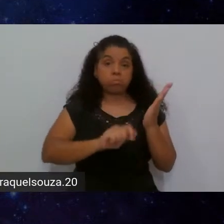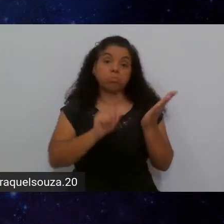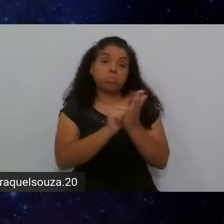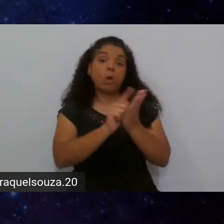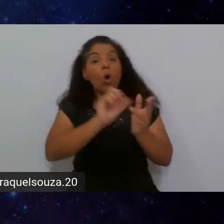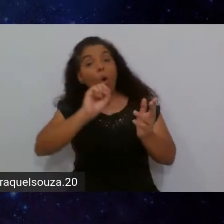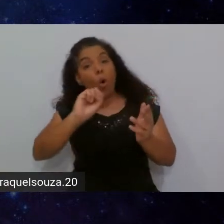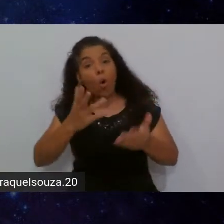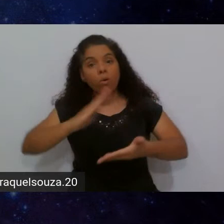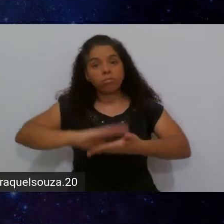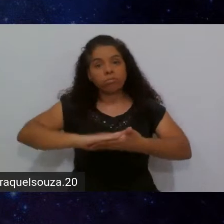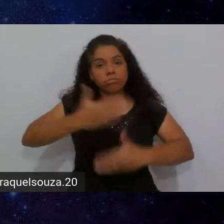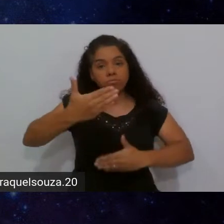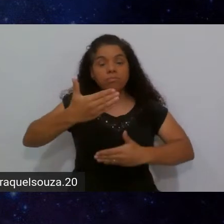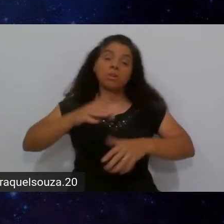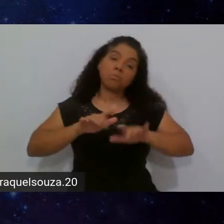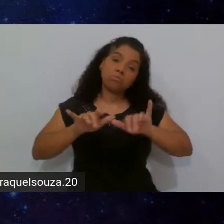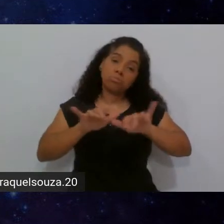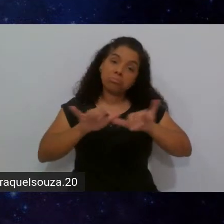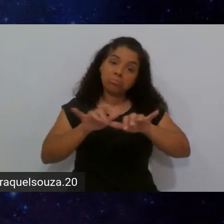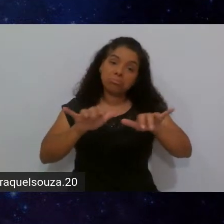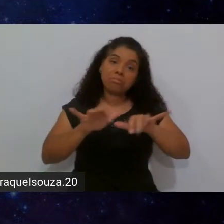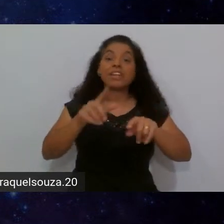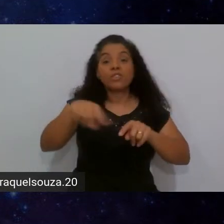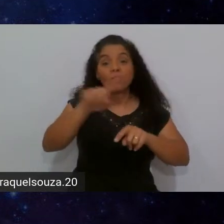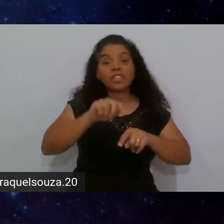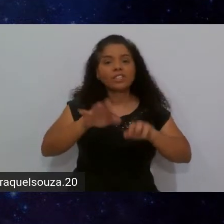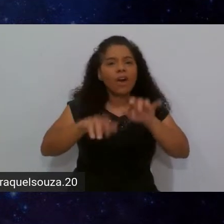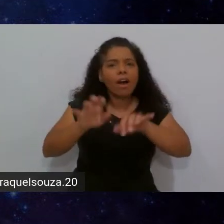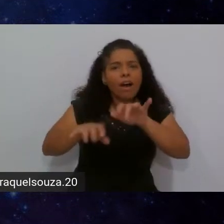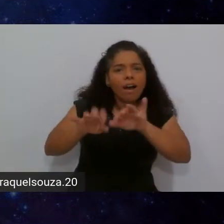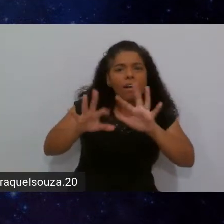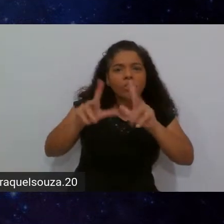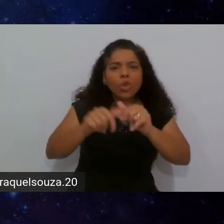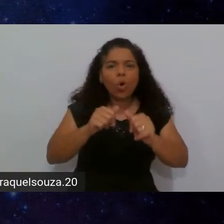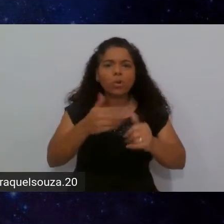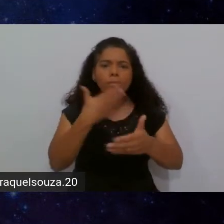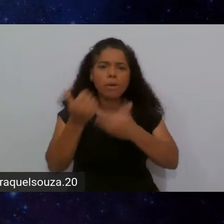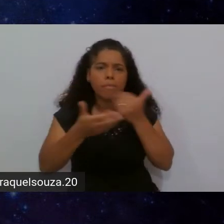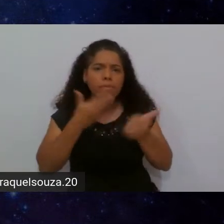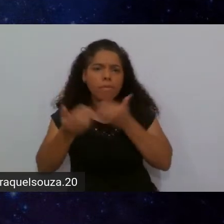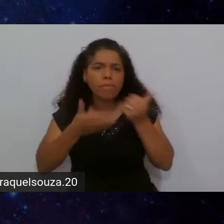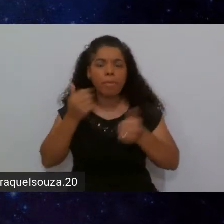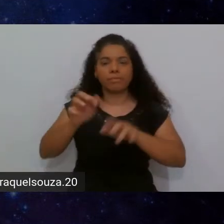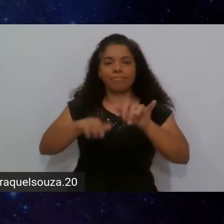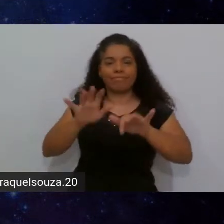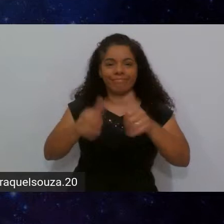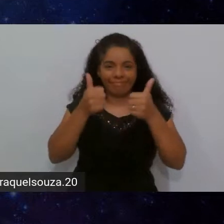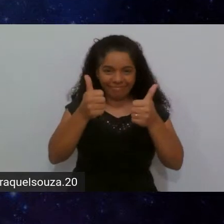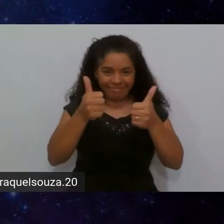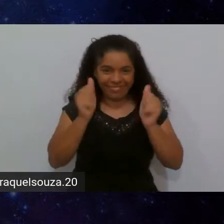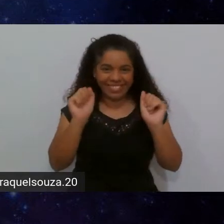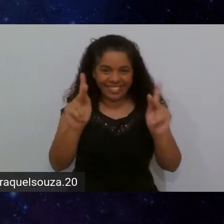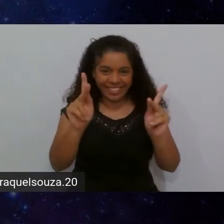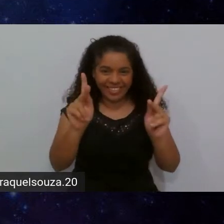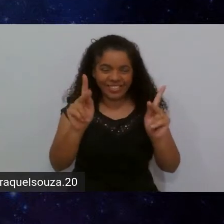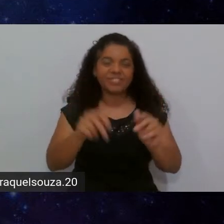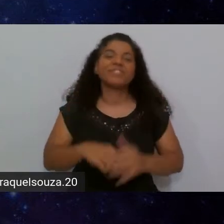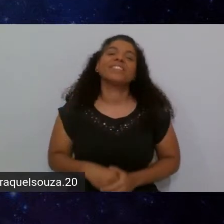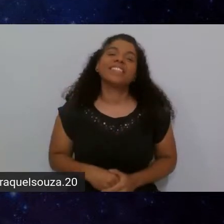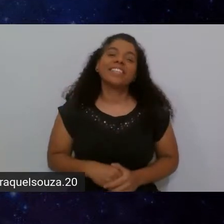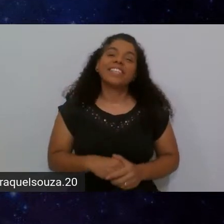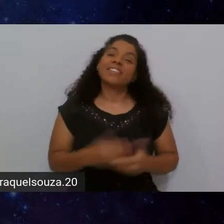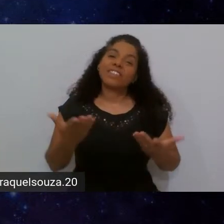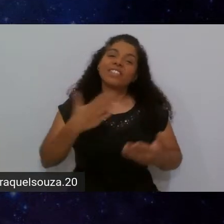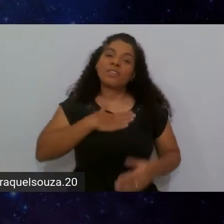mas é nesse bloco de notas que vocês vão anotar aí aquilo que vocês forem aprendendo com a gente hoje, ok? Vai ser um